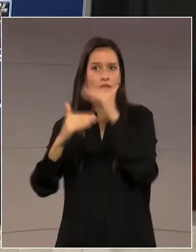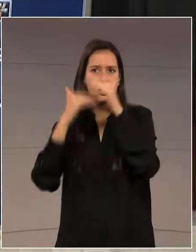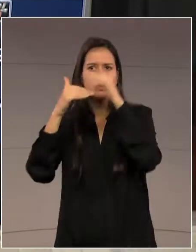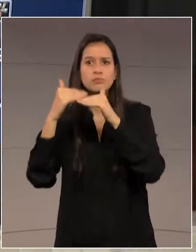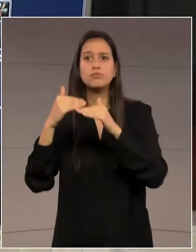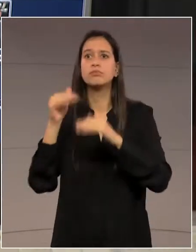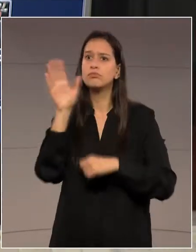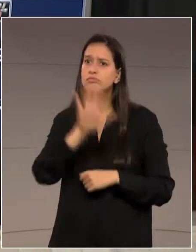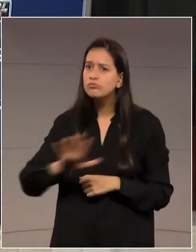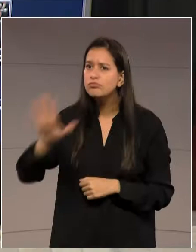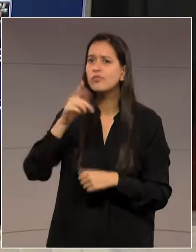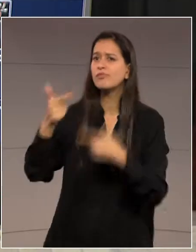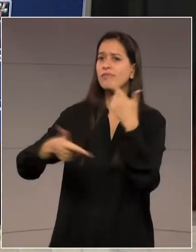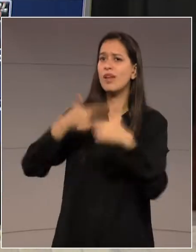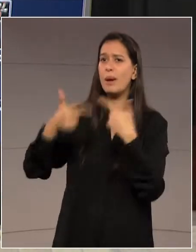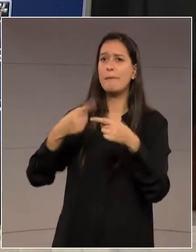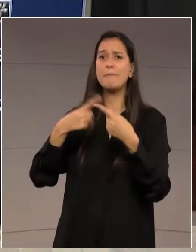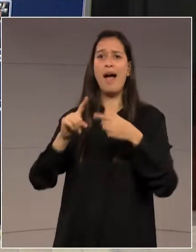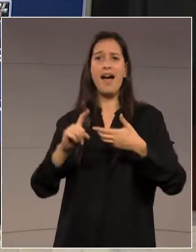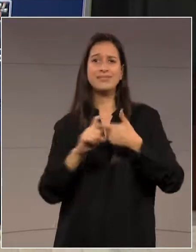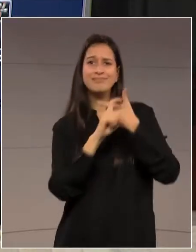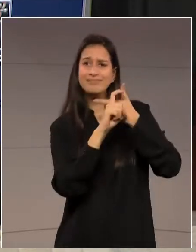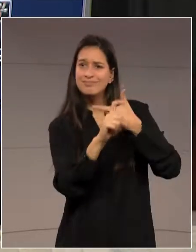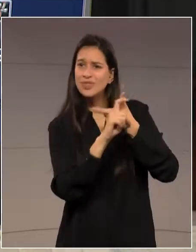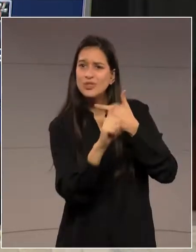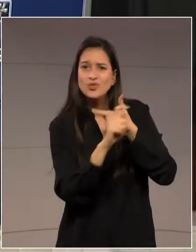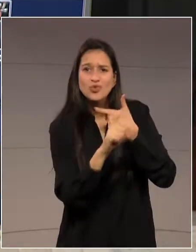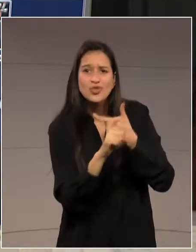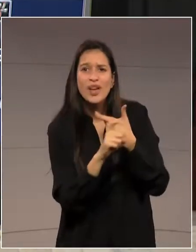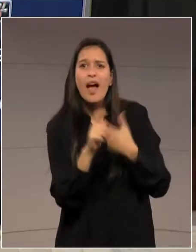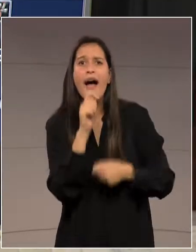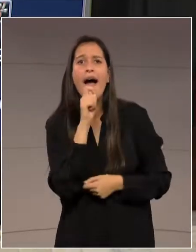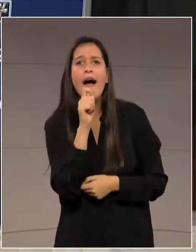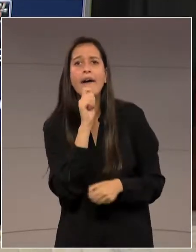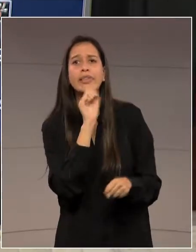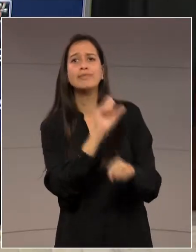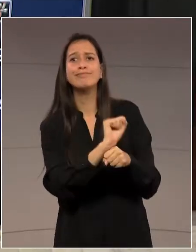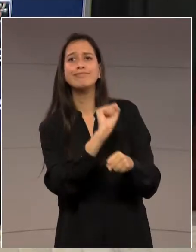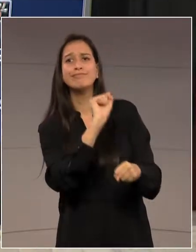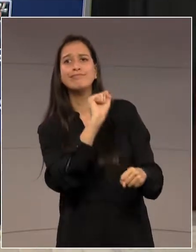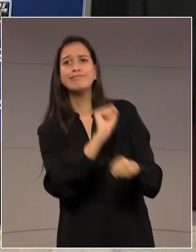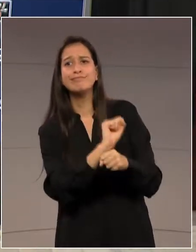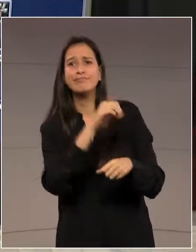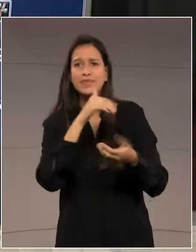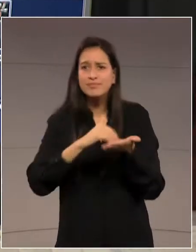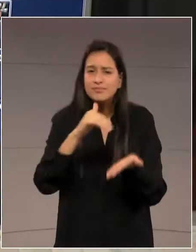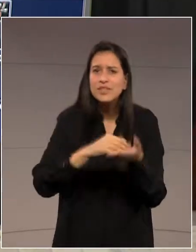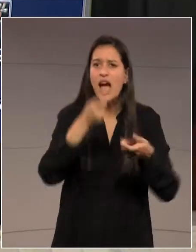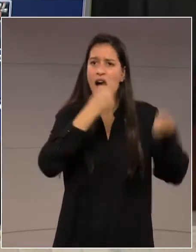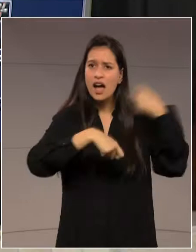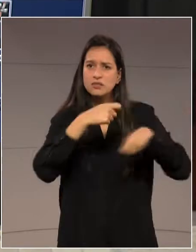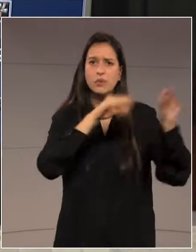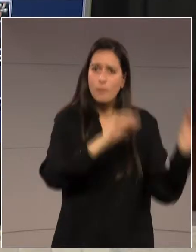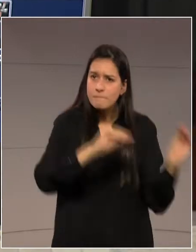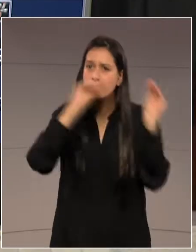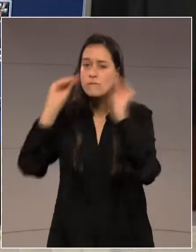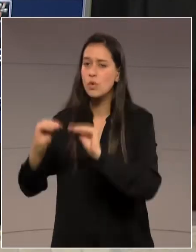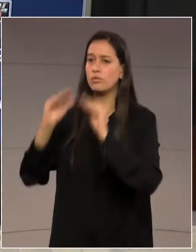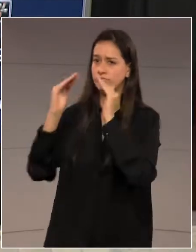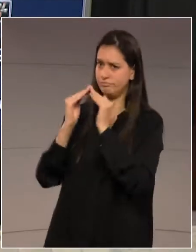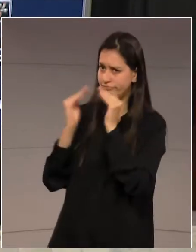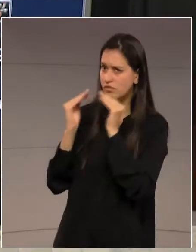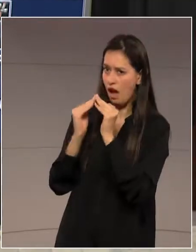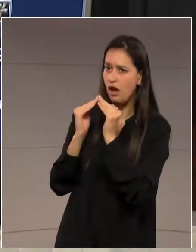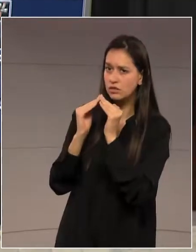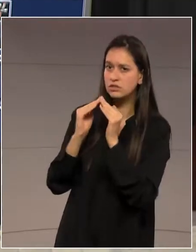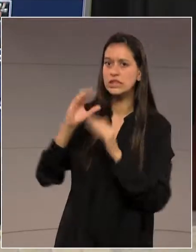Nacional. Precisa sair da Secretaria da Administração, ir para a Casa Civil e chegar aqui na